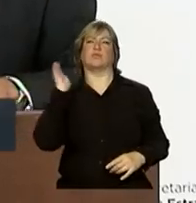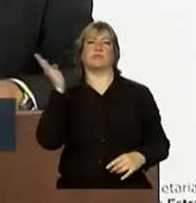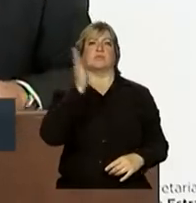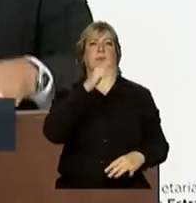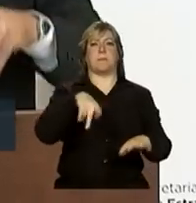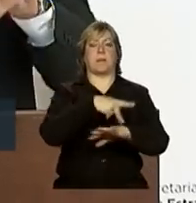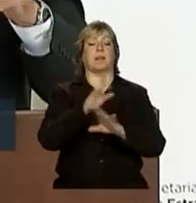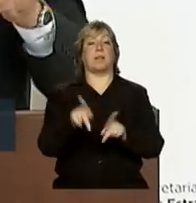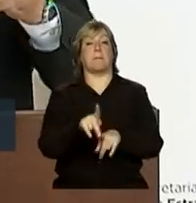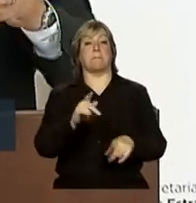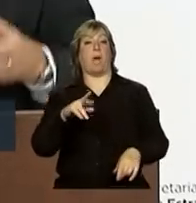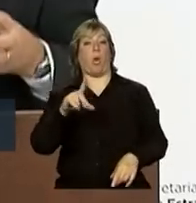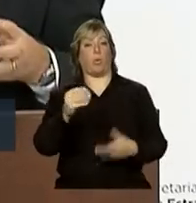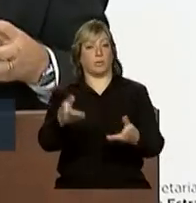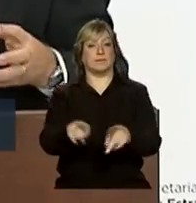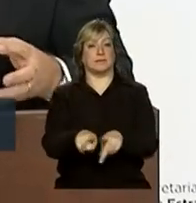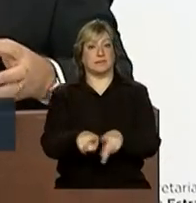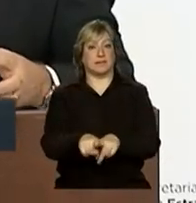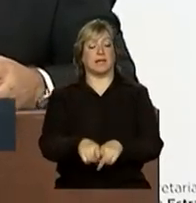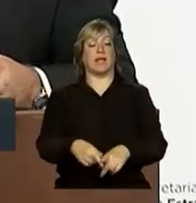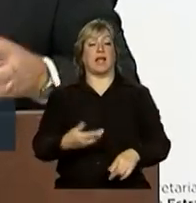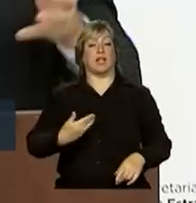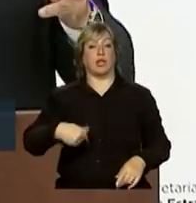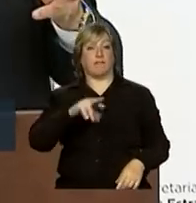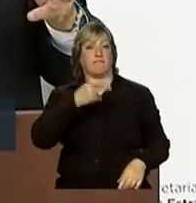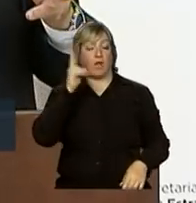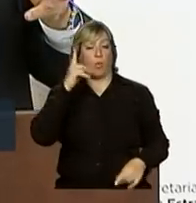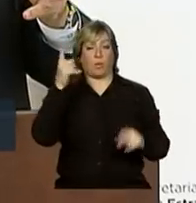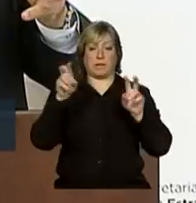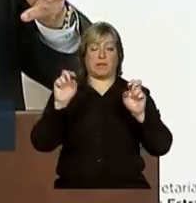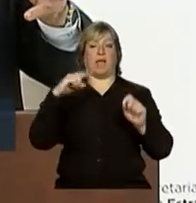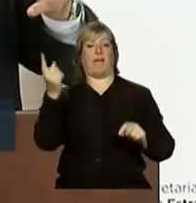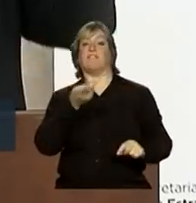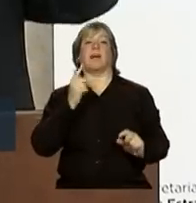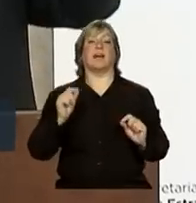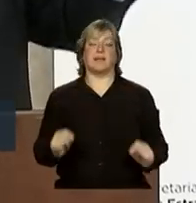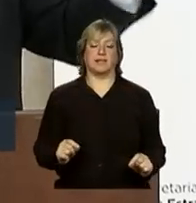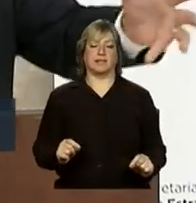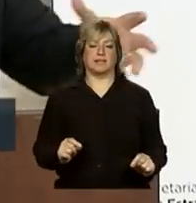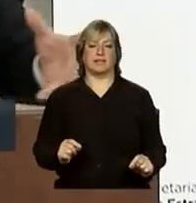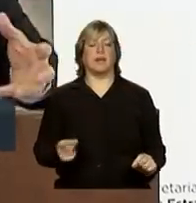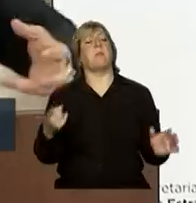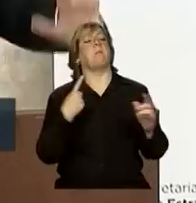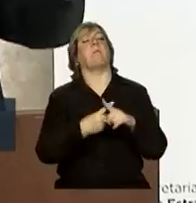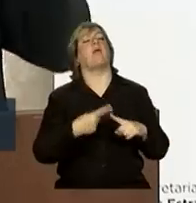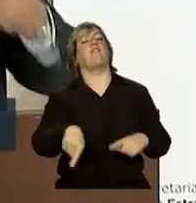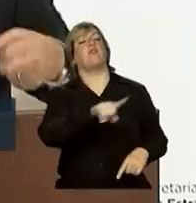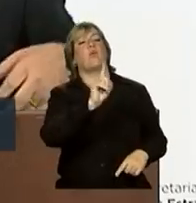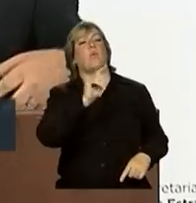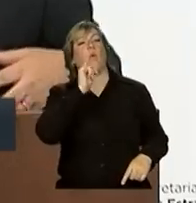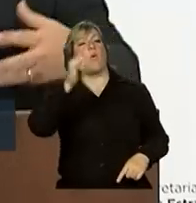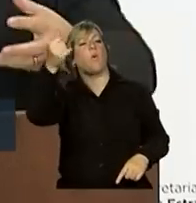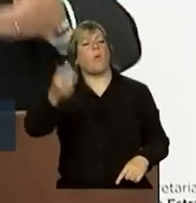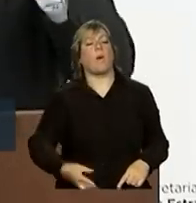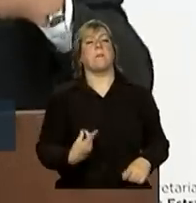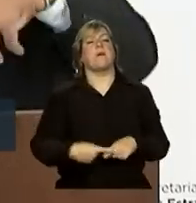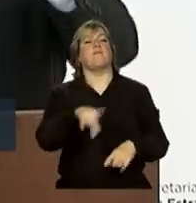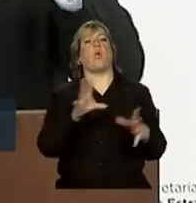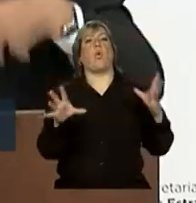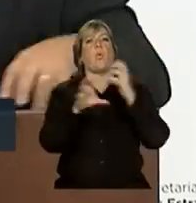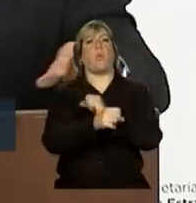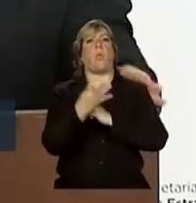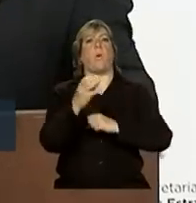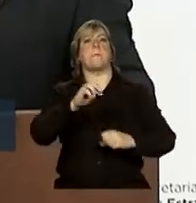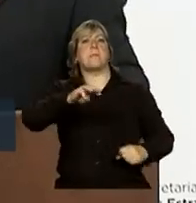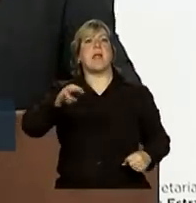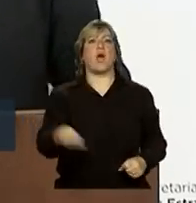Conselho, o Paulo, a gente vai falar de um tema, eles dizem assim, por que vocês não contam para nós como é que vocês agregaram 40